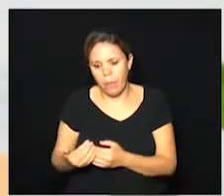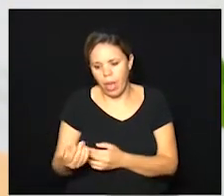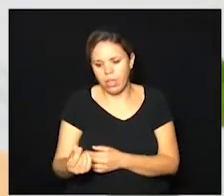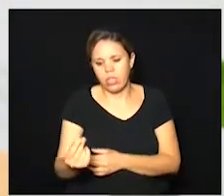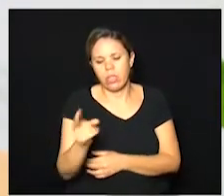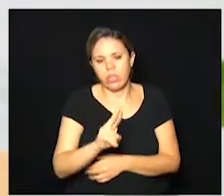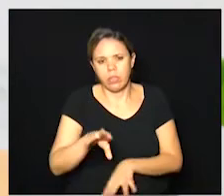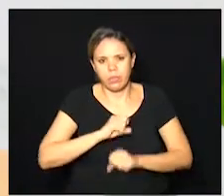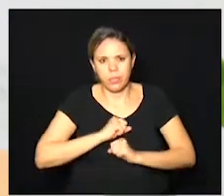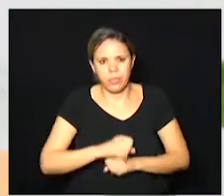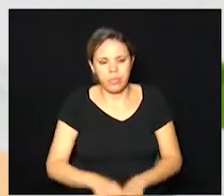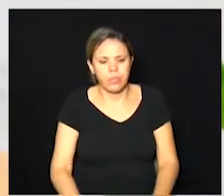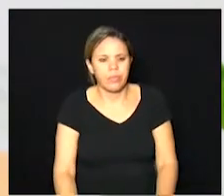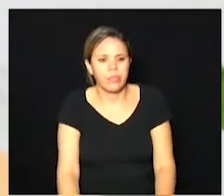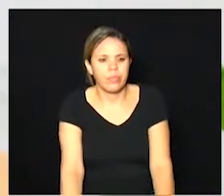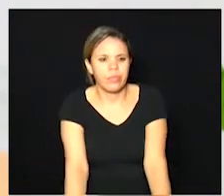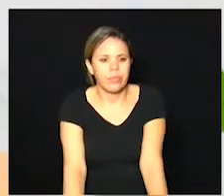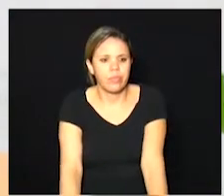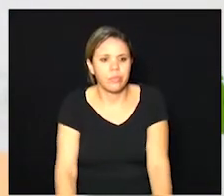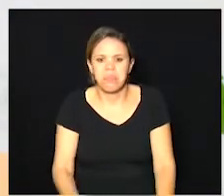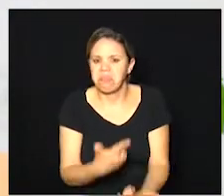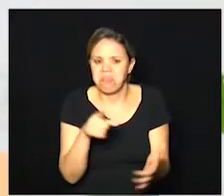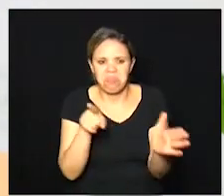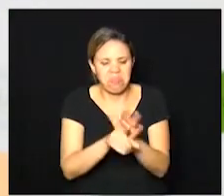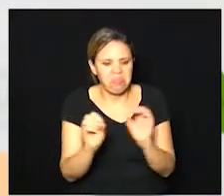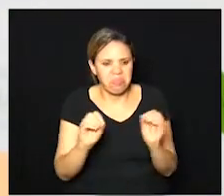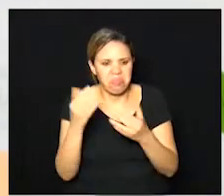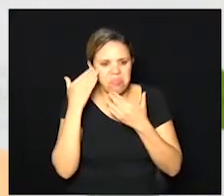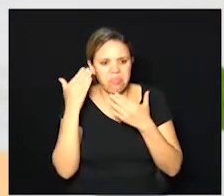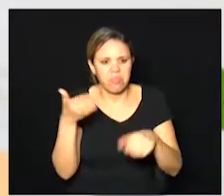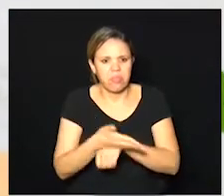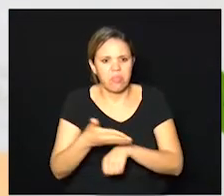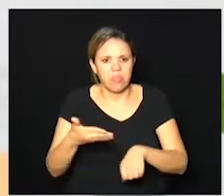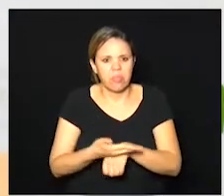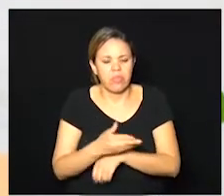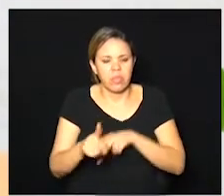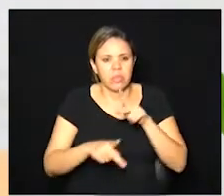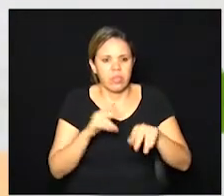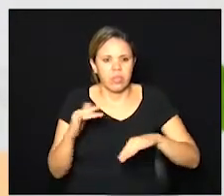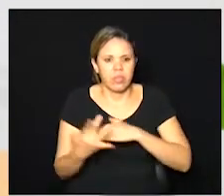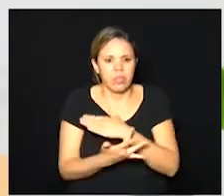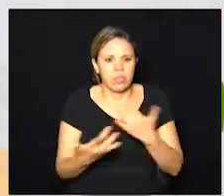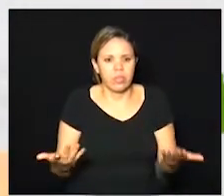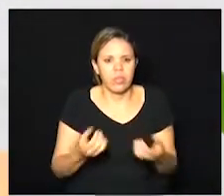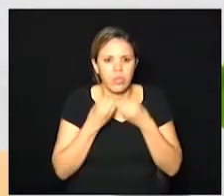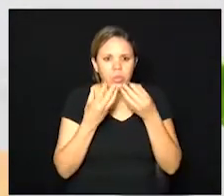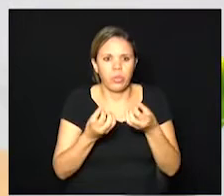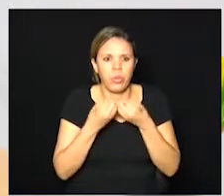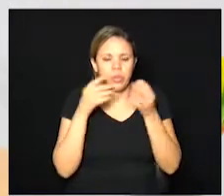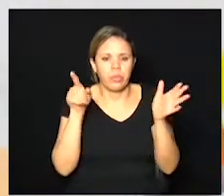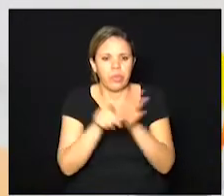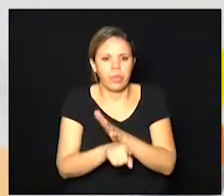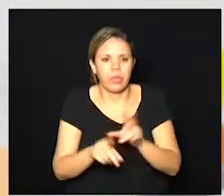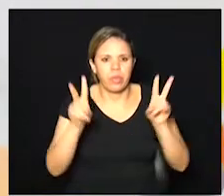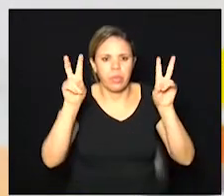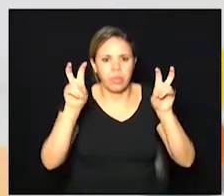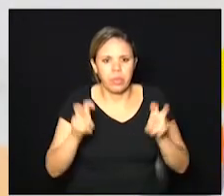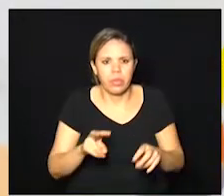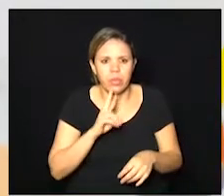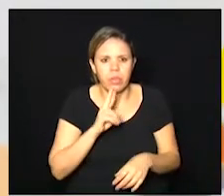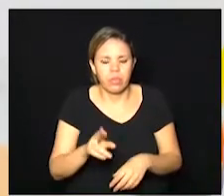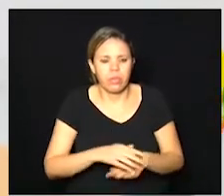prazo ok perfeito eu não tenho mais perguntas eu vou agradecer aqui a participação dos internautas que fizeram comentários perguntas de temas que foram